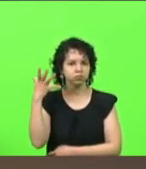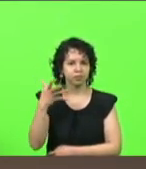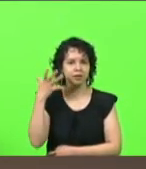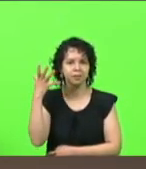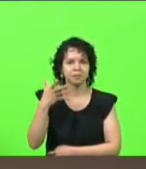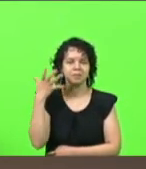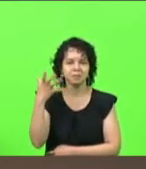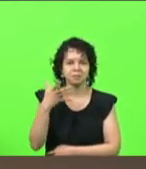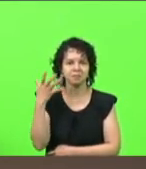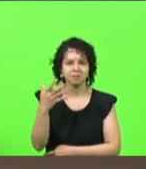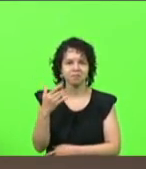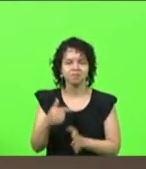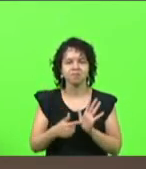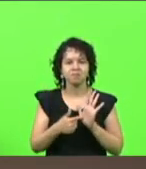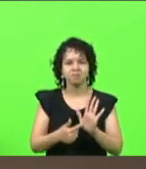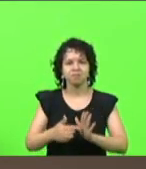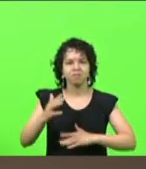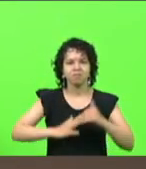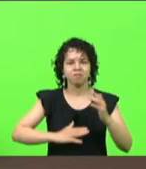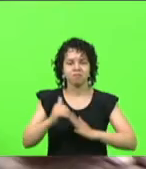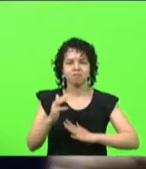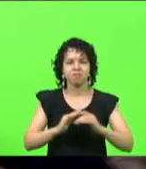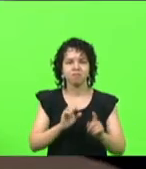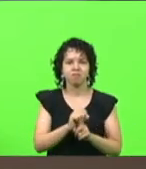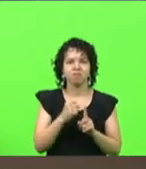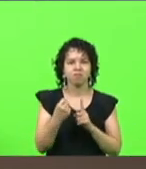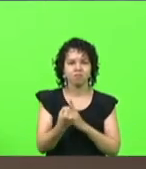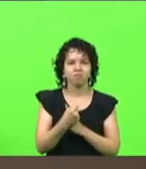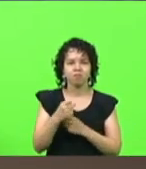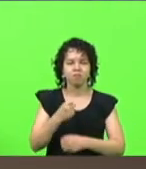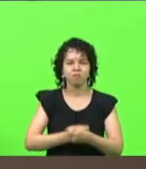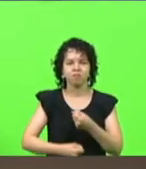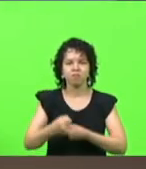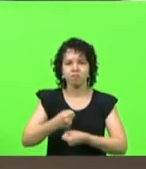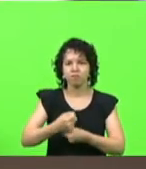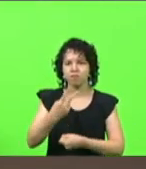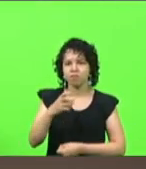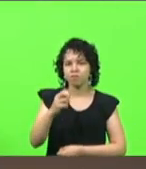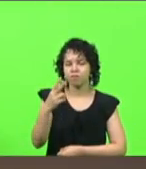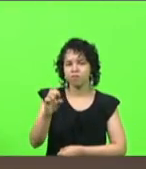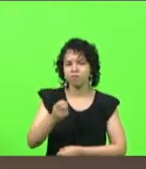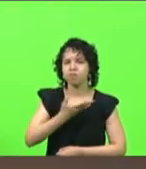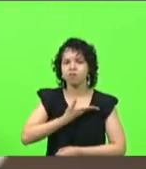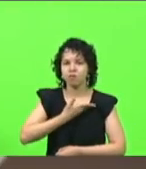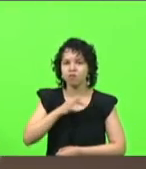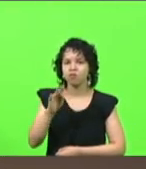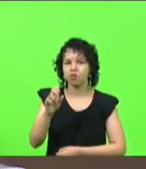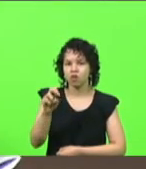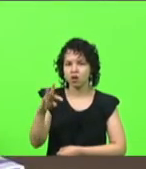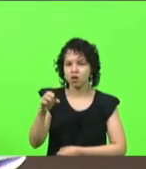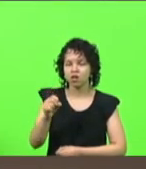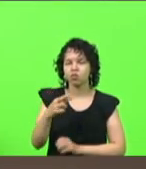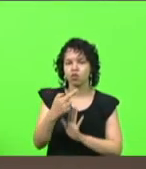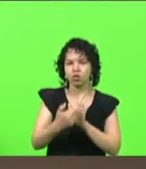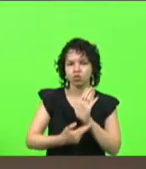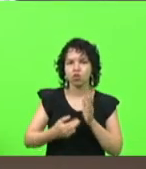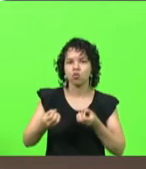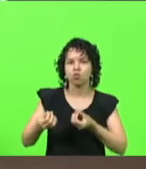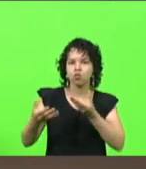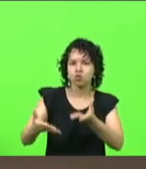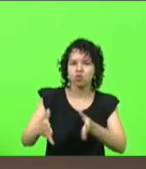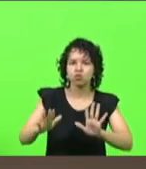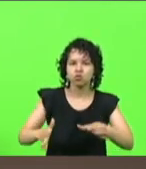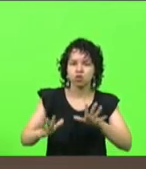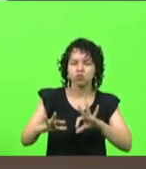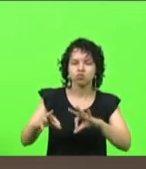atividades sociais do ano 2020. o meu amigo Floriano já entregou aqui o relatório para todos os deputados, os